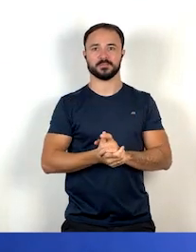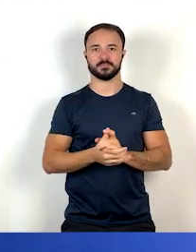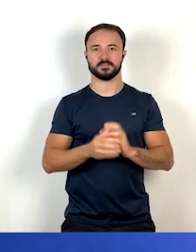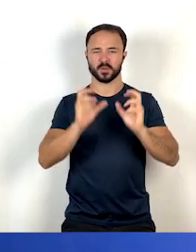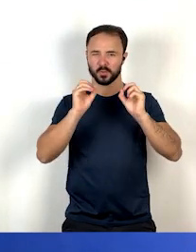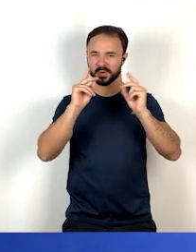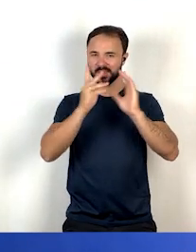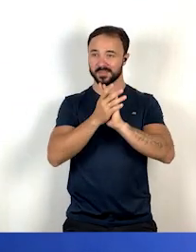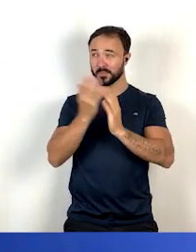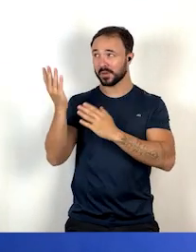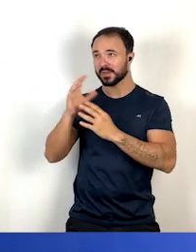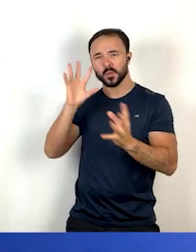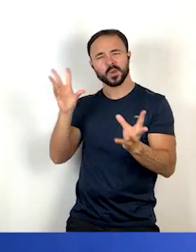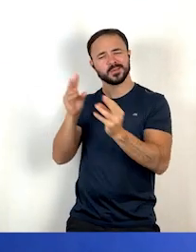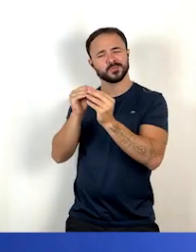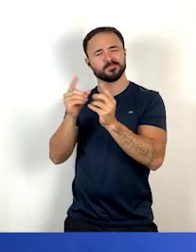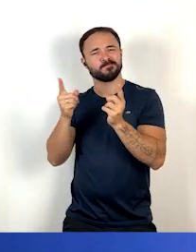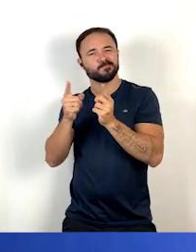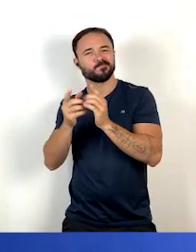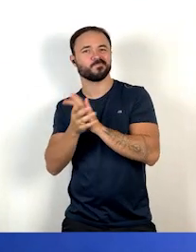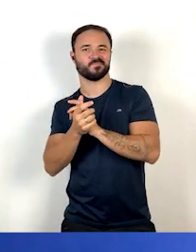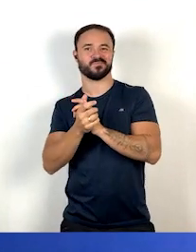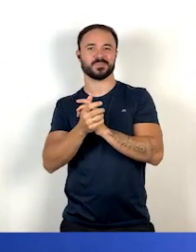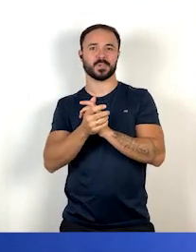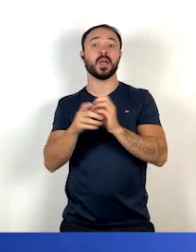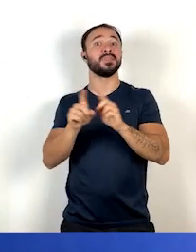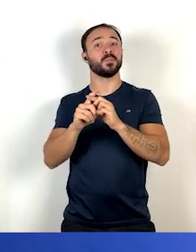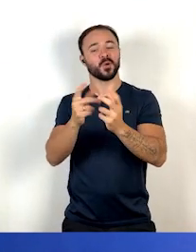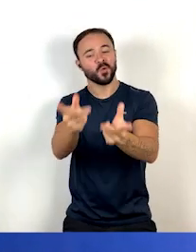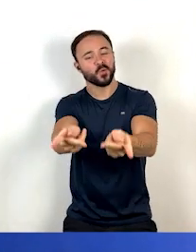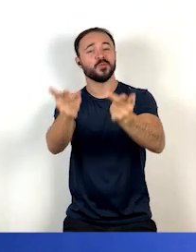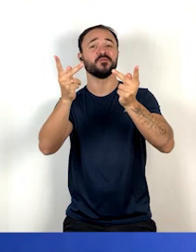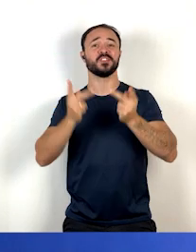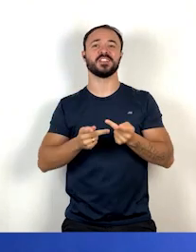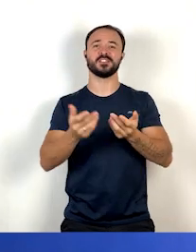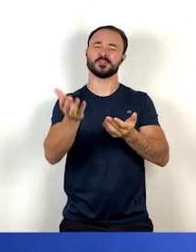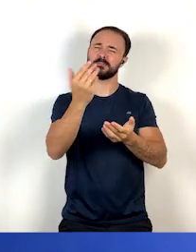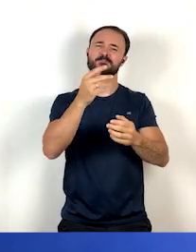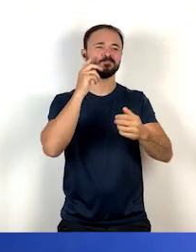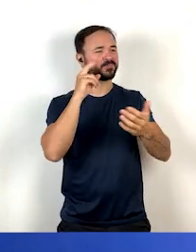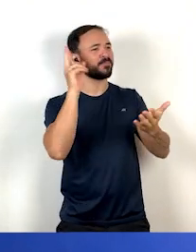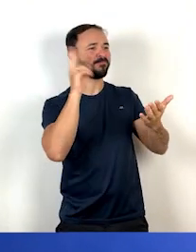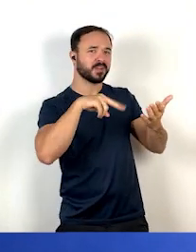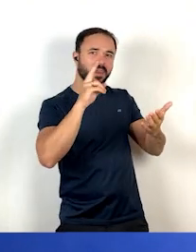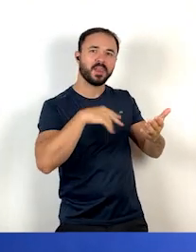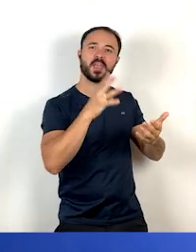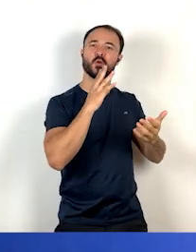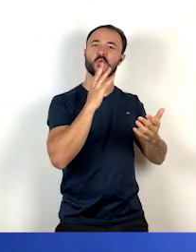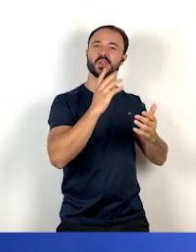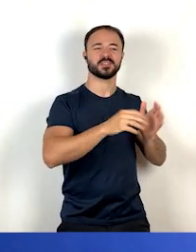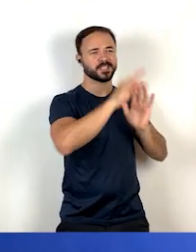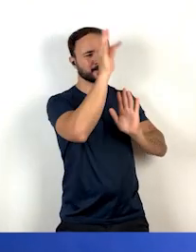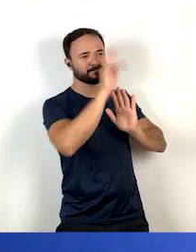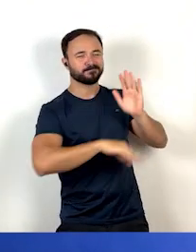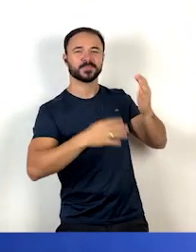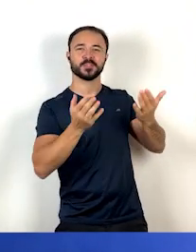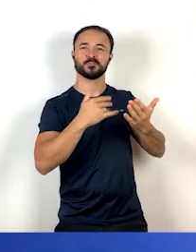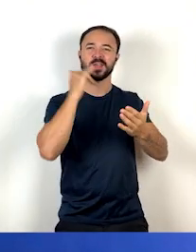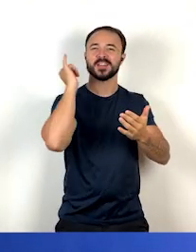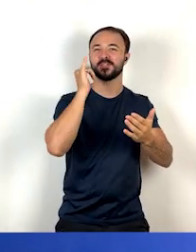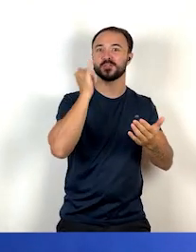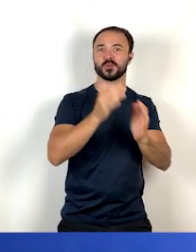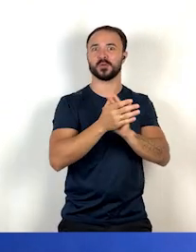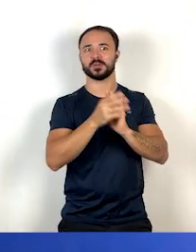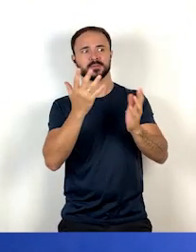isso aqui é um pequeno resumo que vai atrás do livro e é também um convite de leitura para você. Para quê? Para você